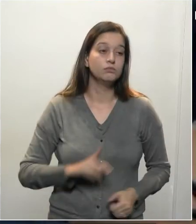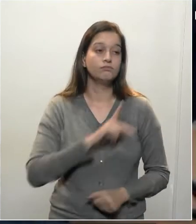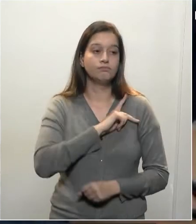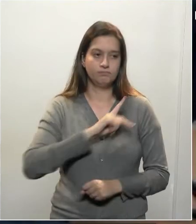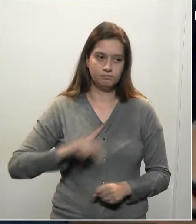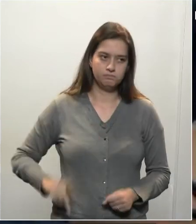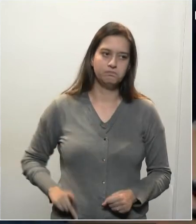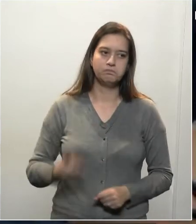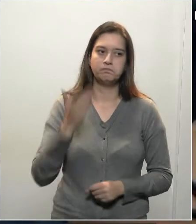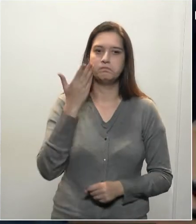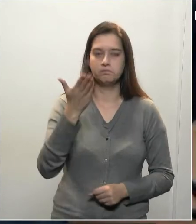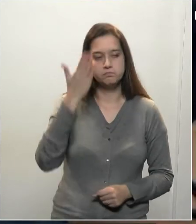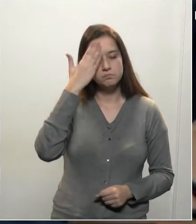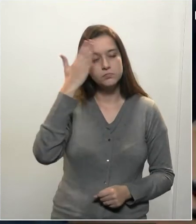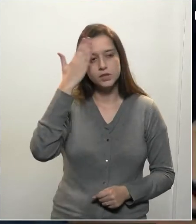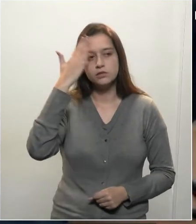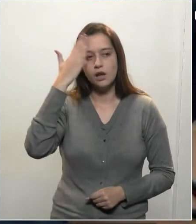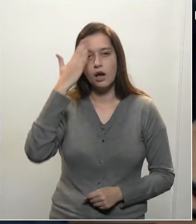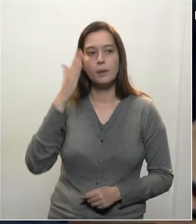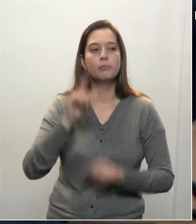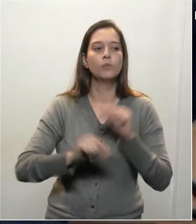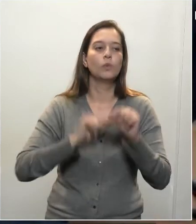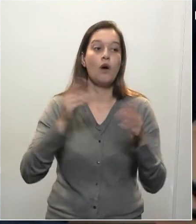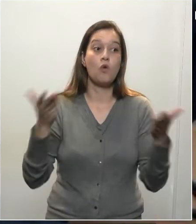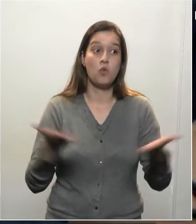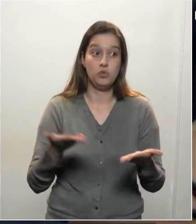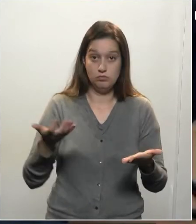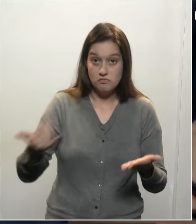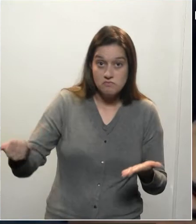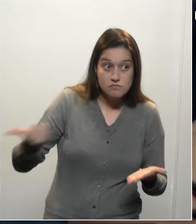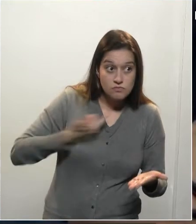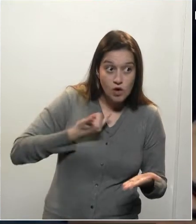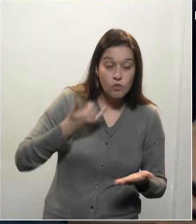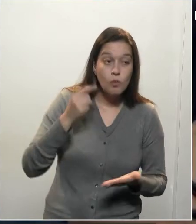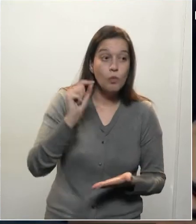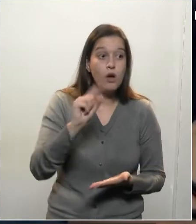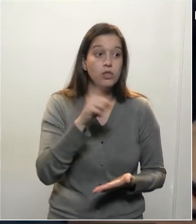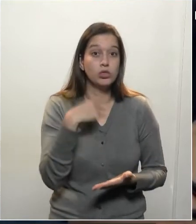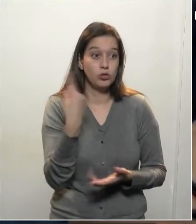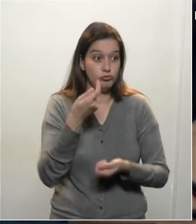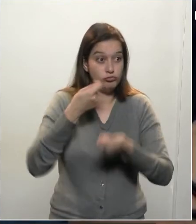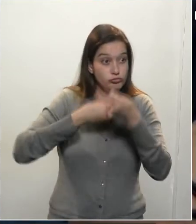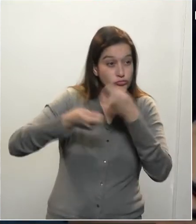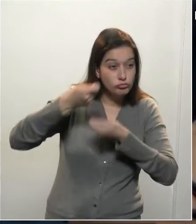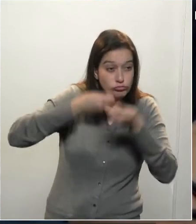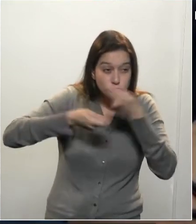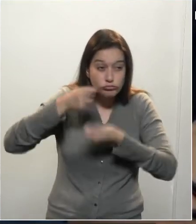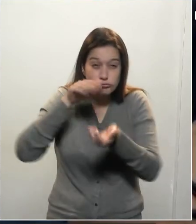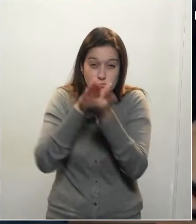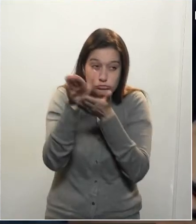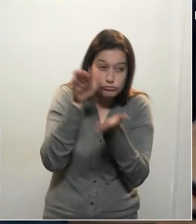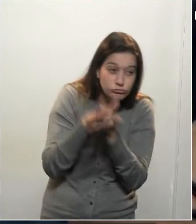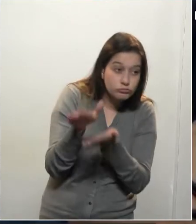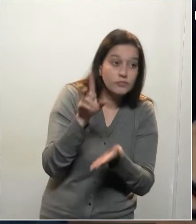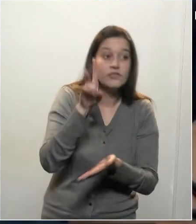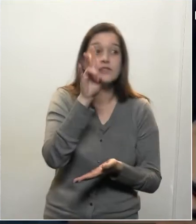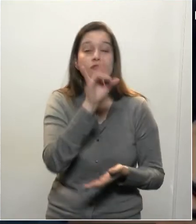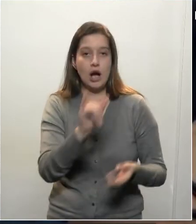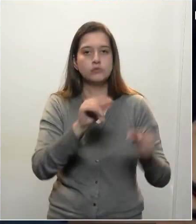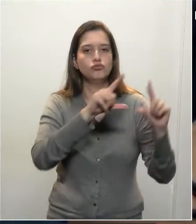nós fomos informados ainda hoje de que o nosso orçamento prevê uma diminuição sensível para o ano que vem.